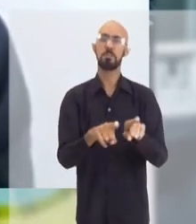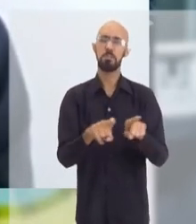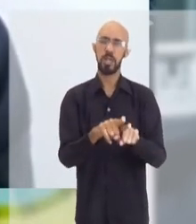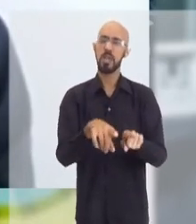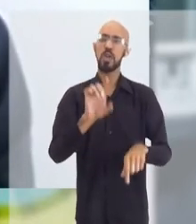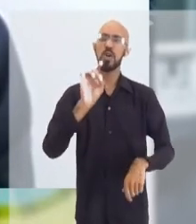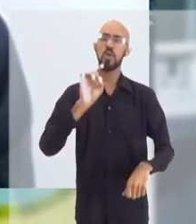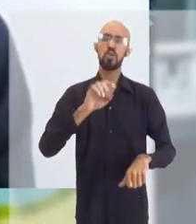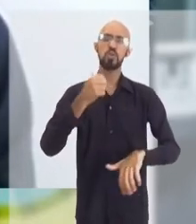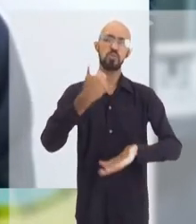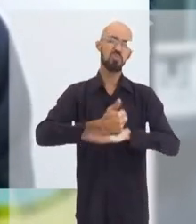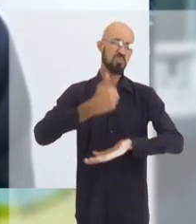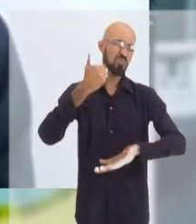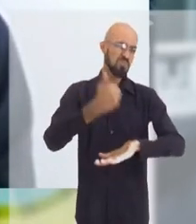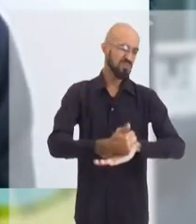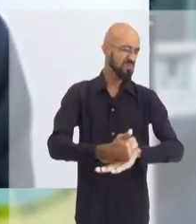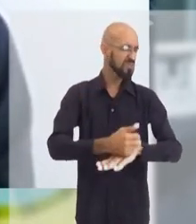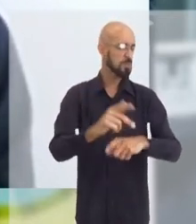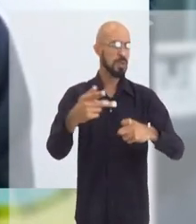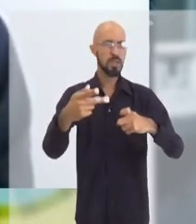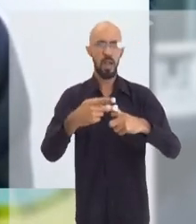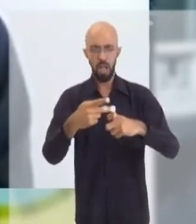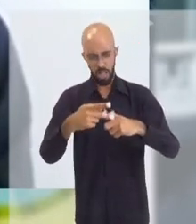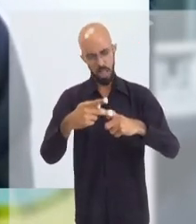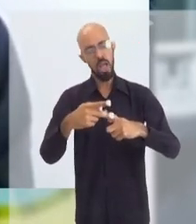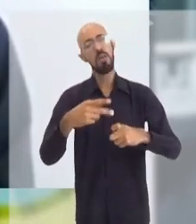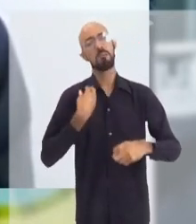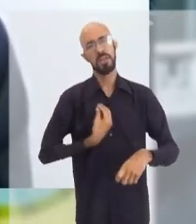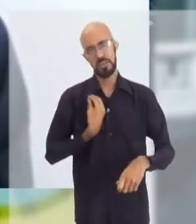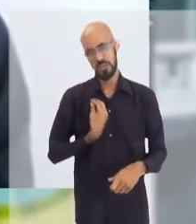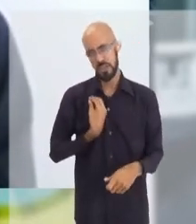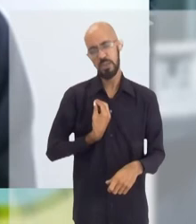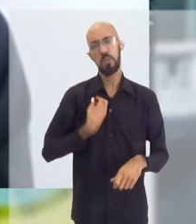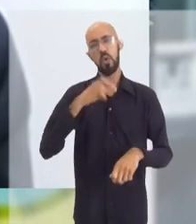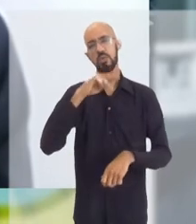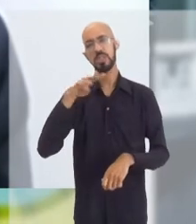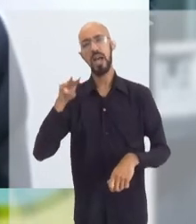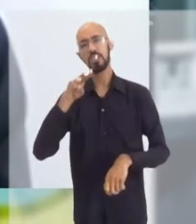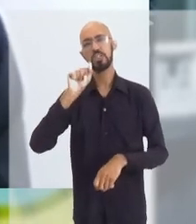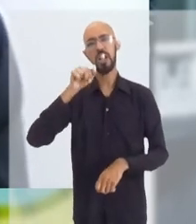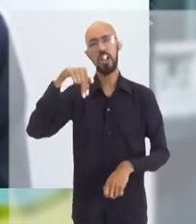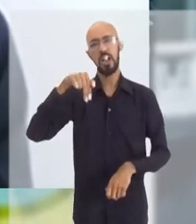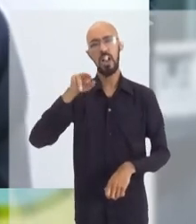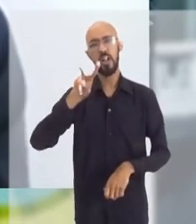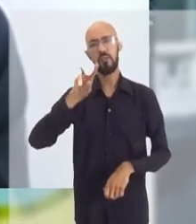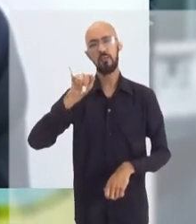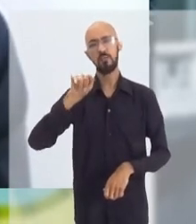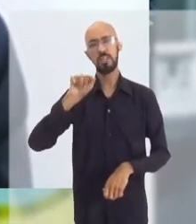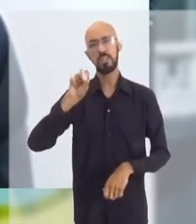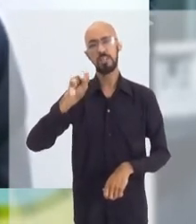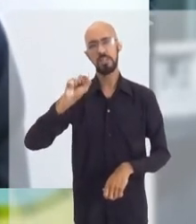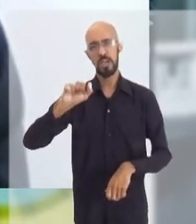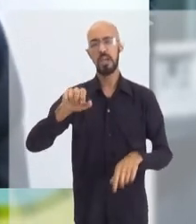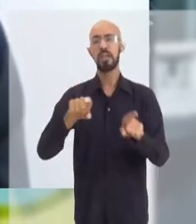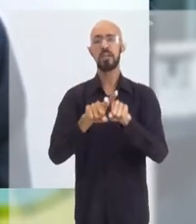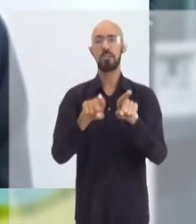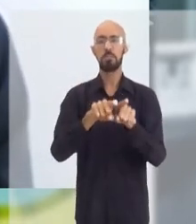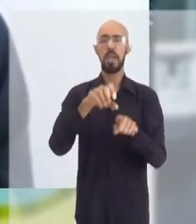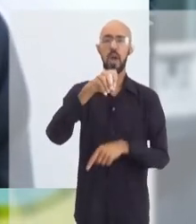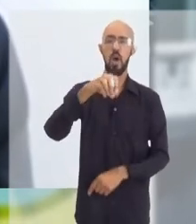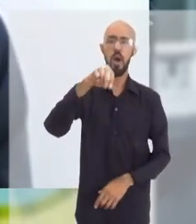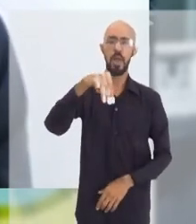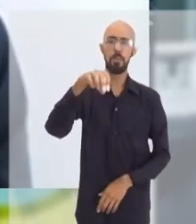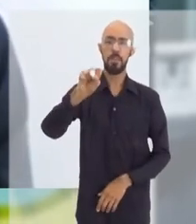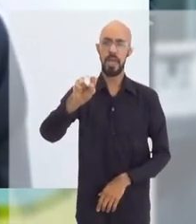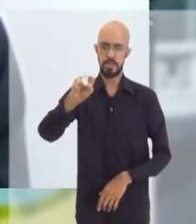maiores especialistas em pediatria estão nessas sociedades, no site da Anvisa, para quem tem acesso à Organização Mundial da Saúde,